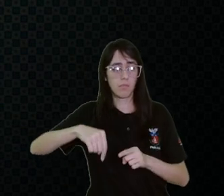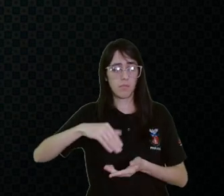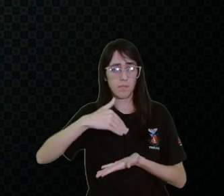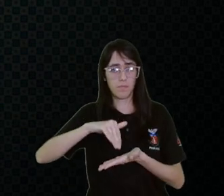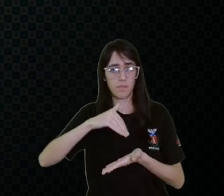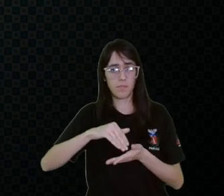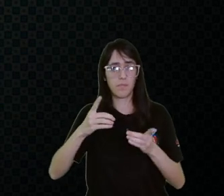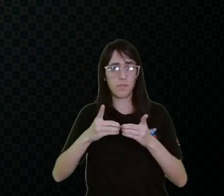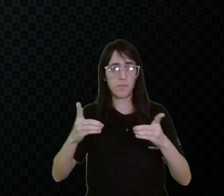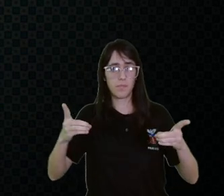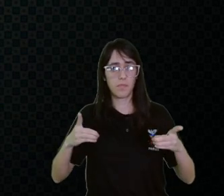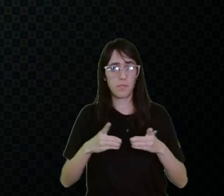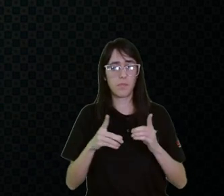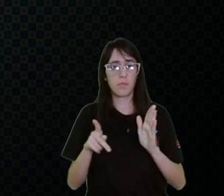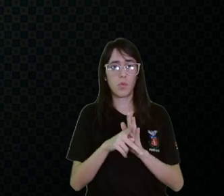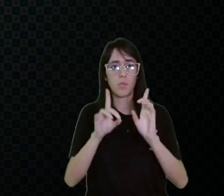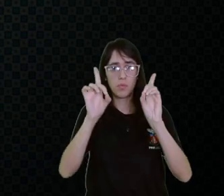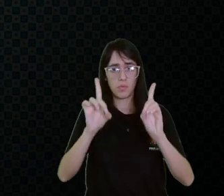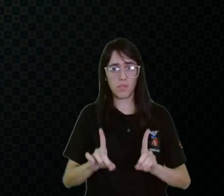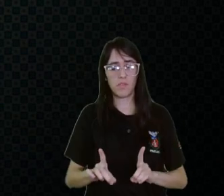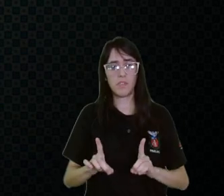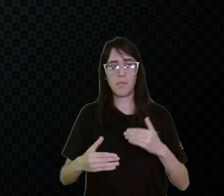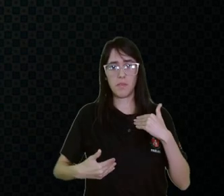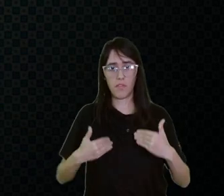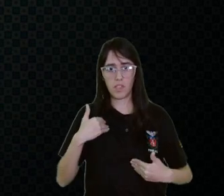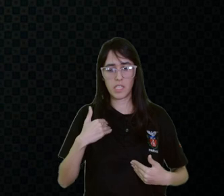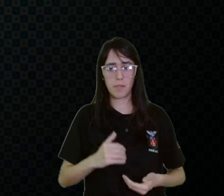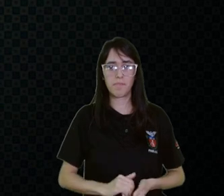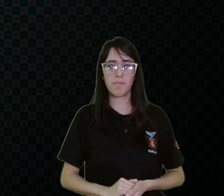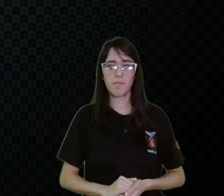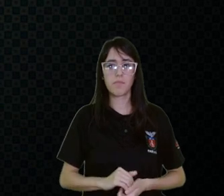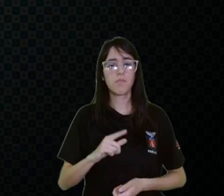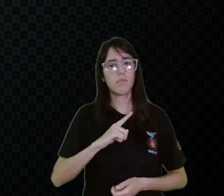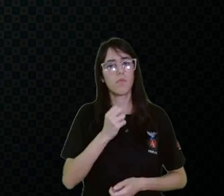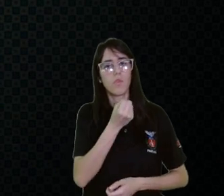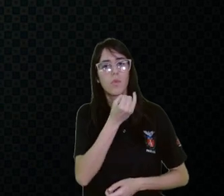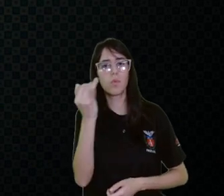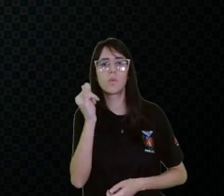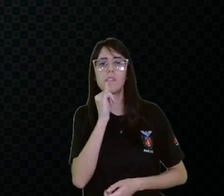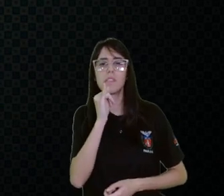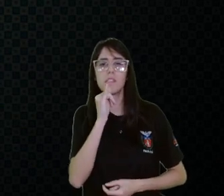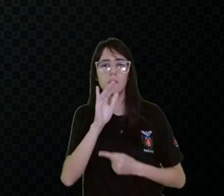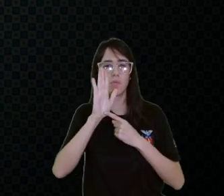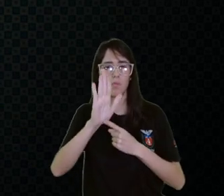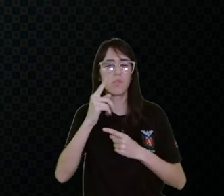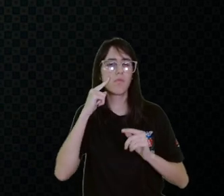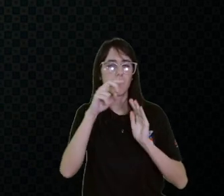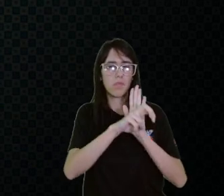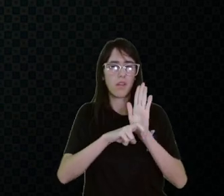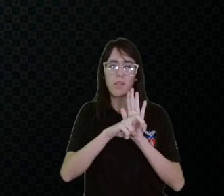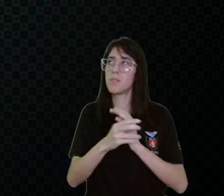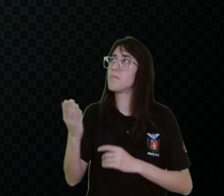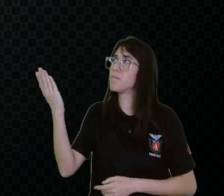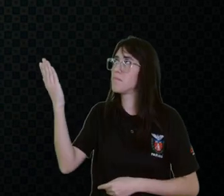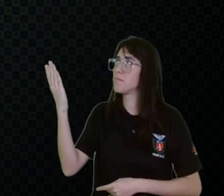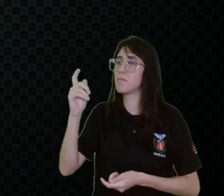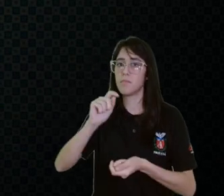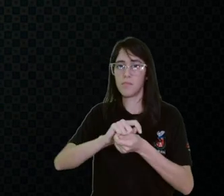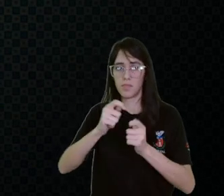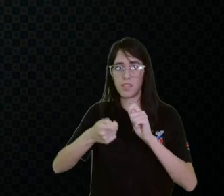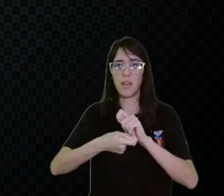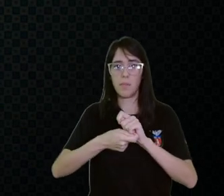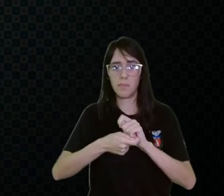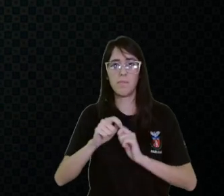de deficiência física e neuromotor. Então, a gente tem alguns exemplos de cadeira de roda, alguns exemplos adaptados de